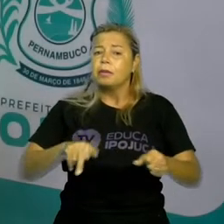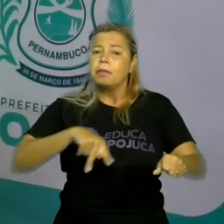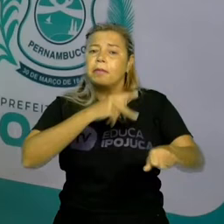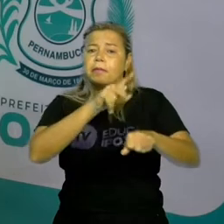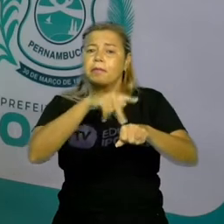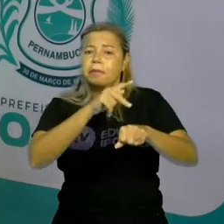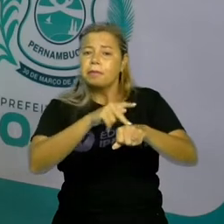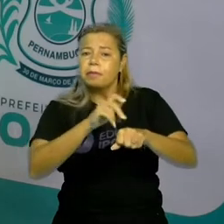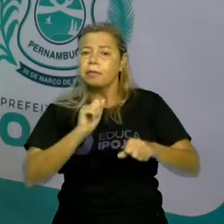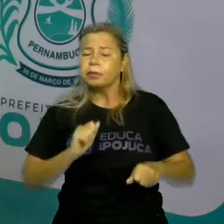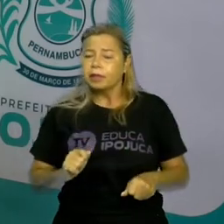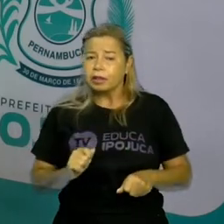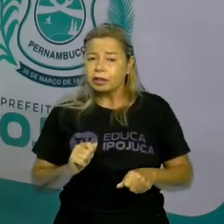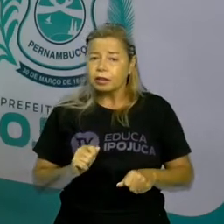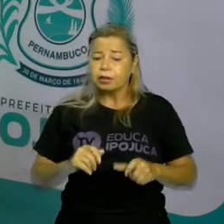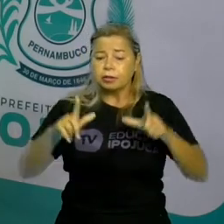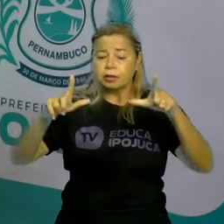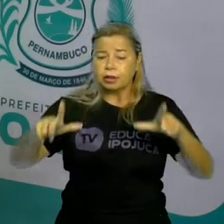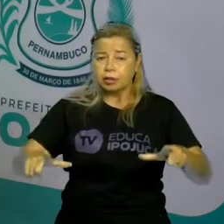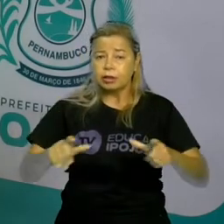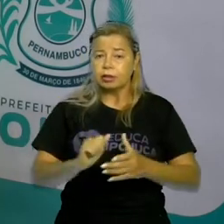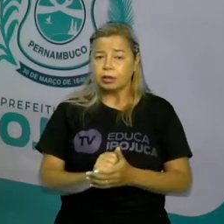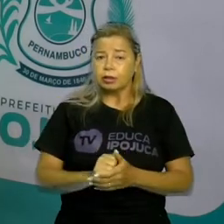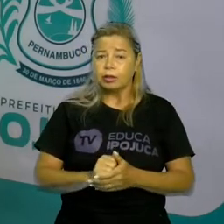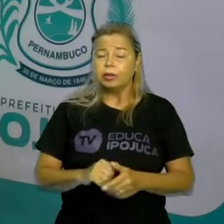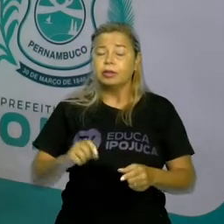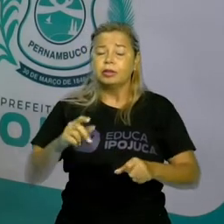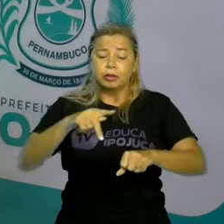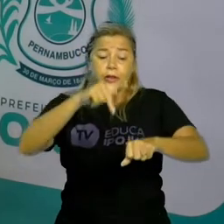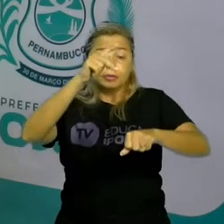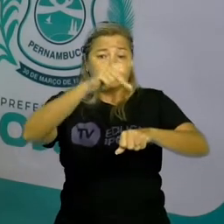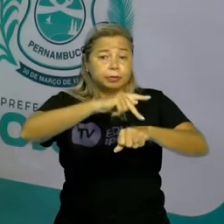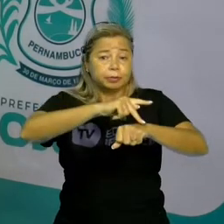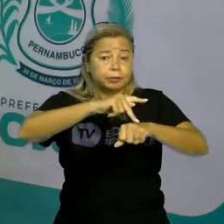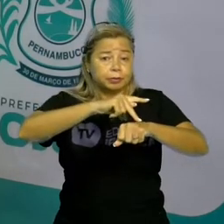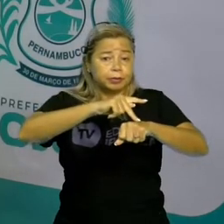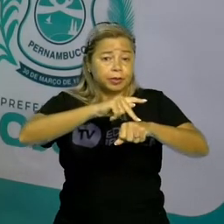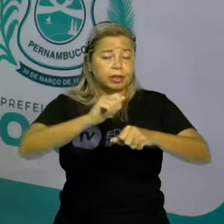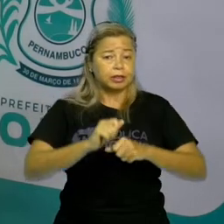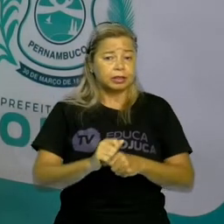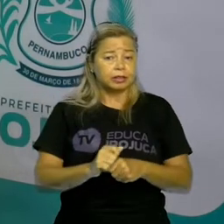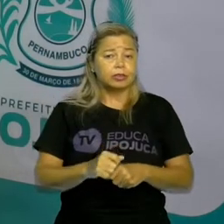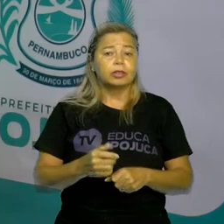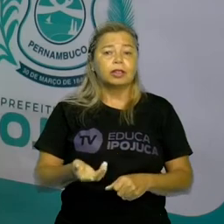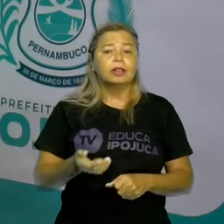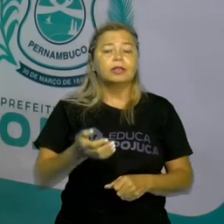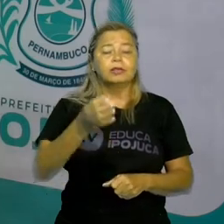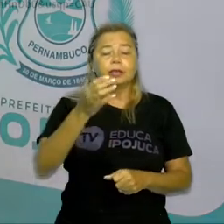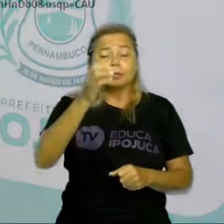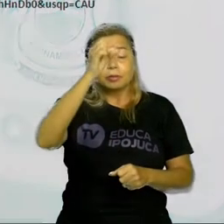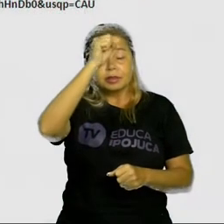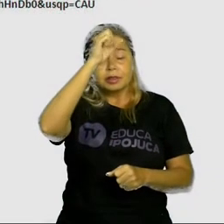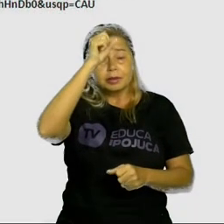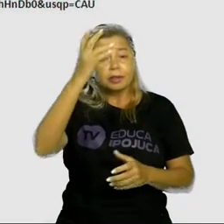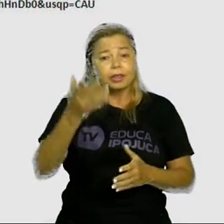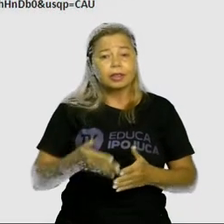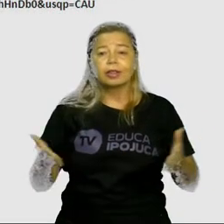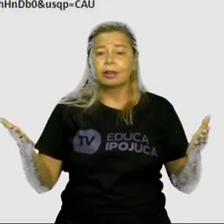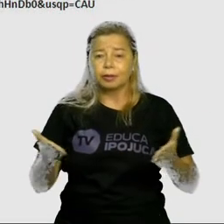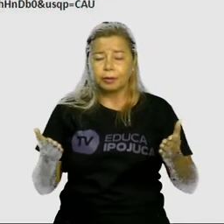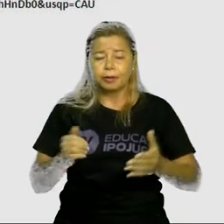A gente vai ver agora o que é cada itenzinho desse. O Estado.